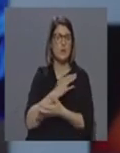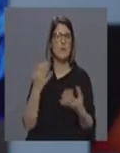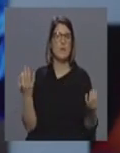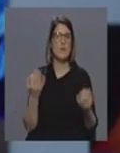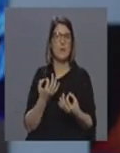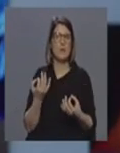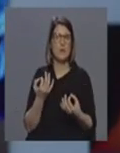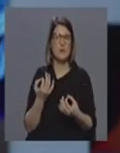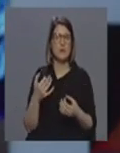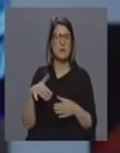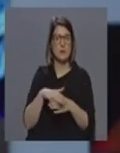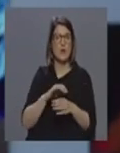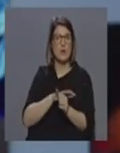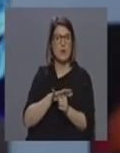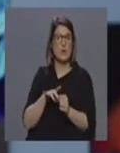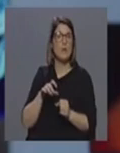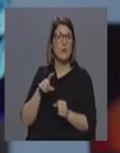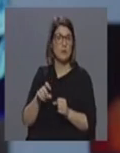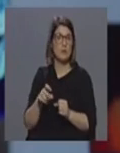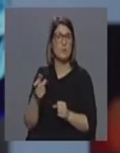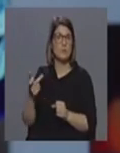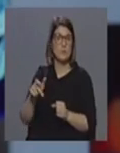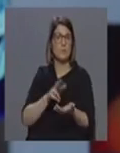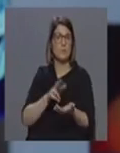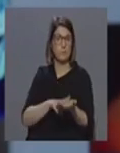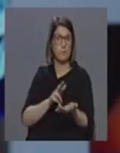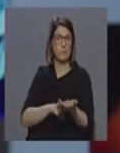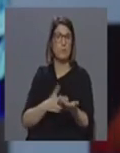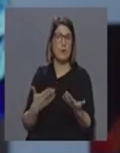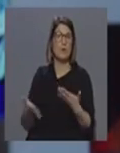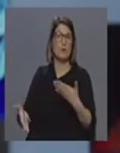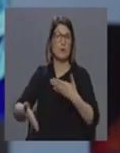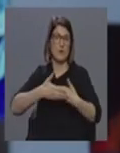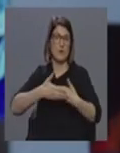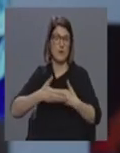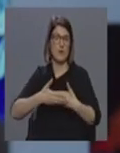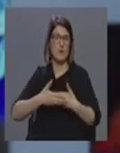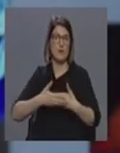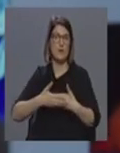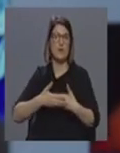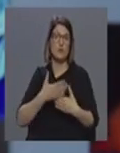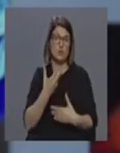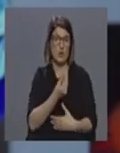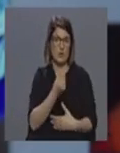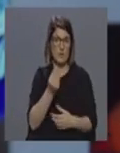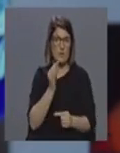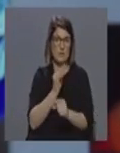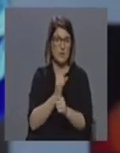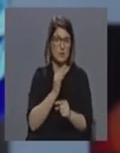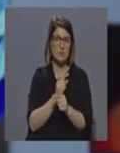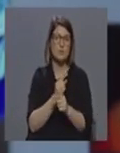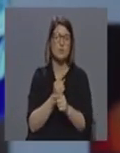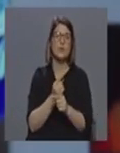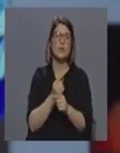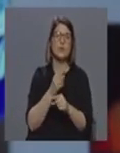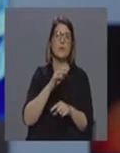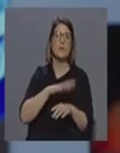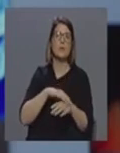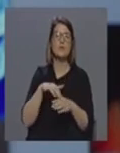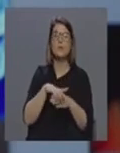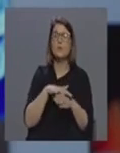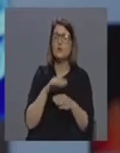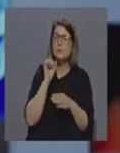entretanto teve um caso confirmado de infecção pelo coronavírus e que por essa via foi encerrada nós entretanto esse jovem por via de entretanto vir de um contexto muito